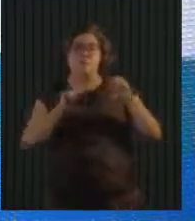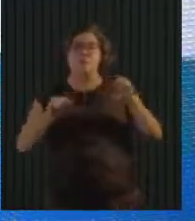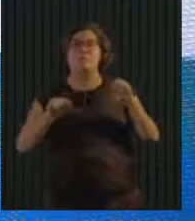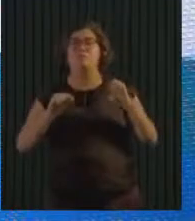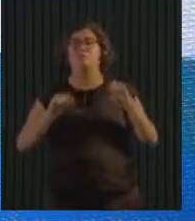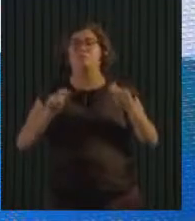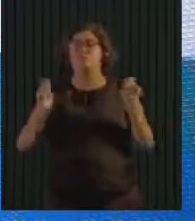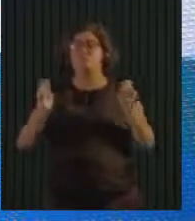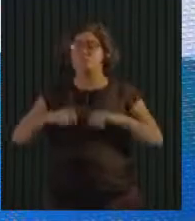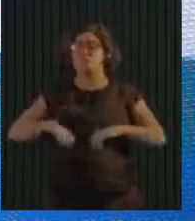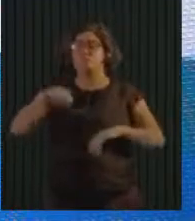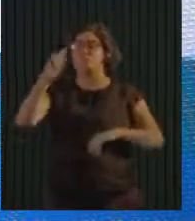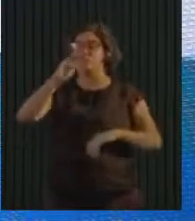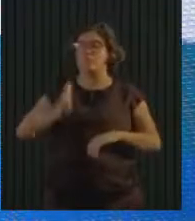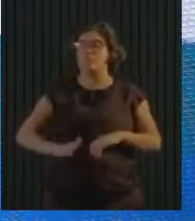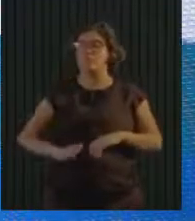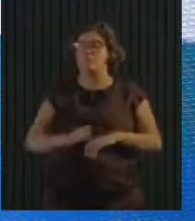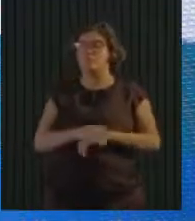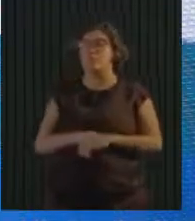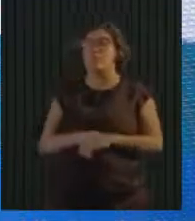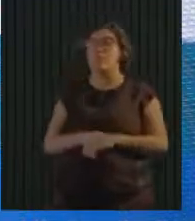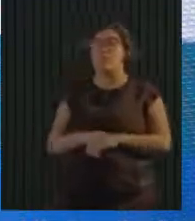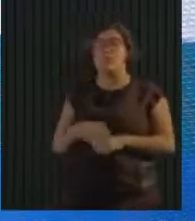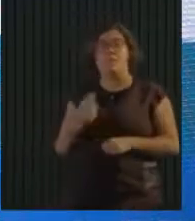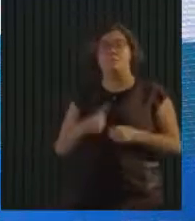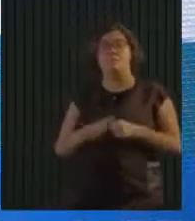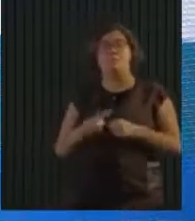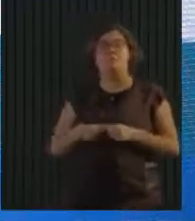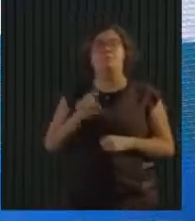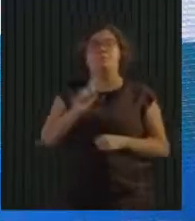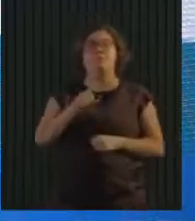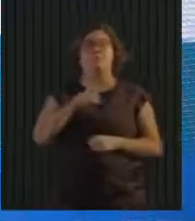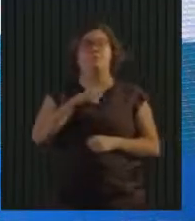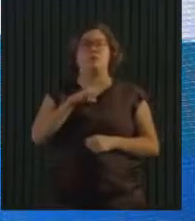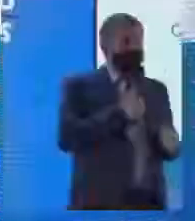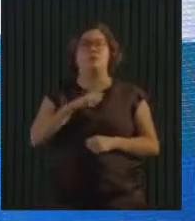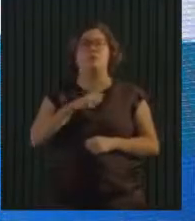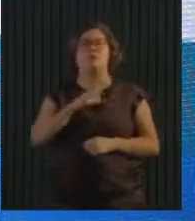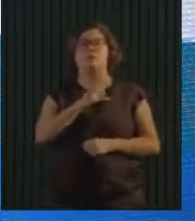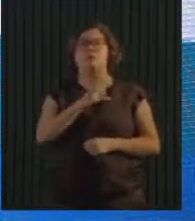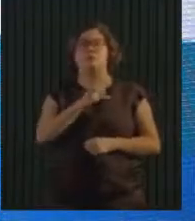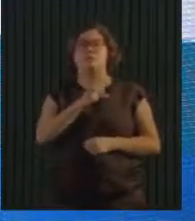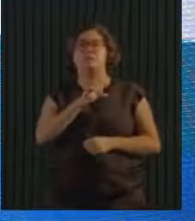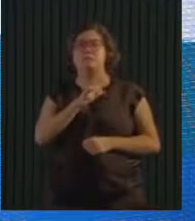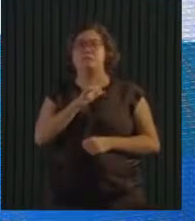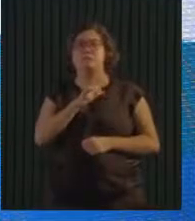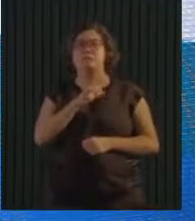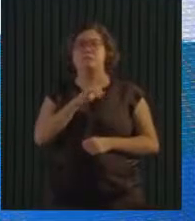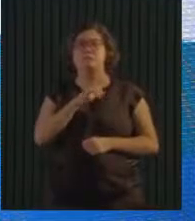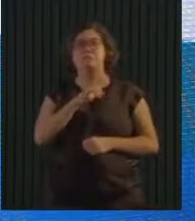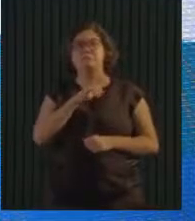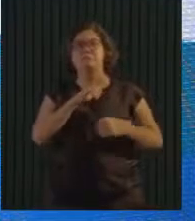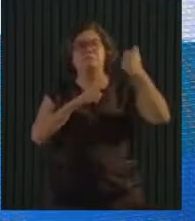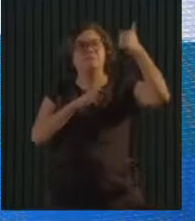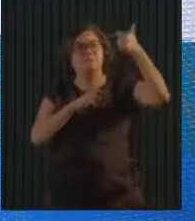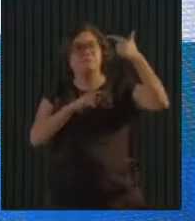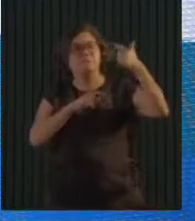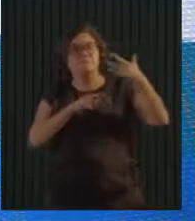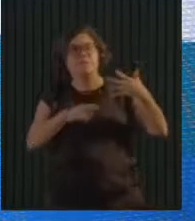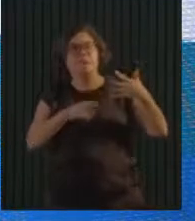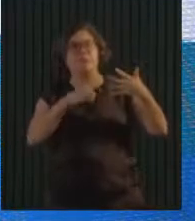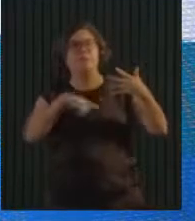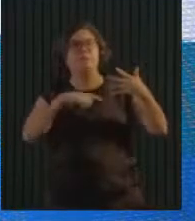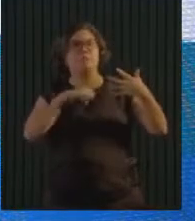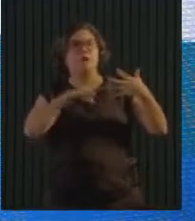segunda cidade com maior possibilidade de empreendedorismo no Brasil, uma cidade onde tem entre as 100 maiores do país a melhor atenção básica de saúde,